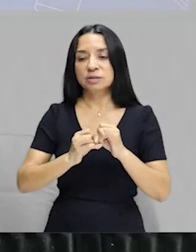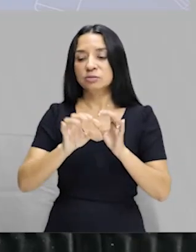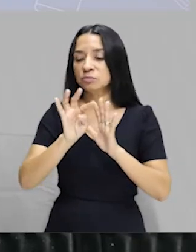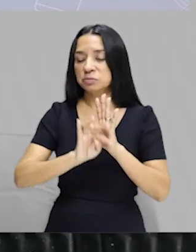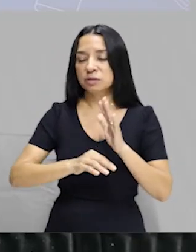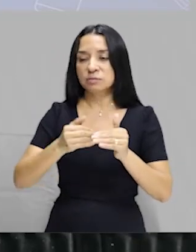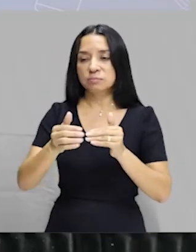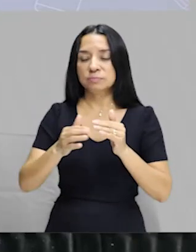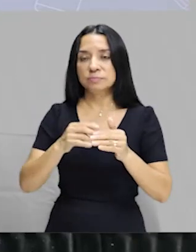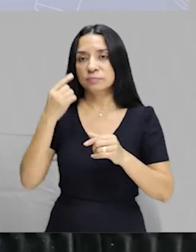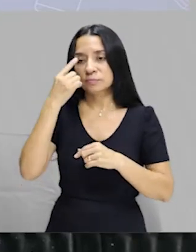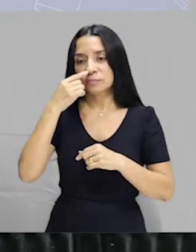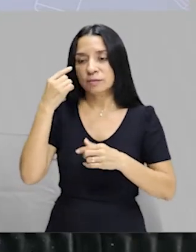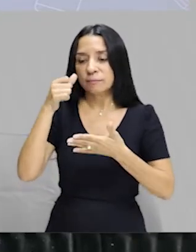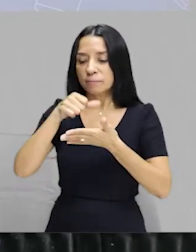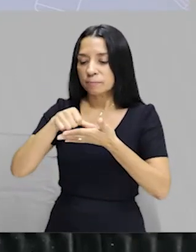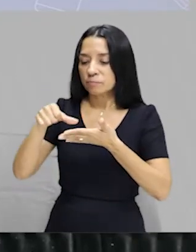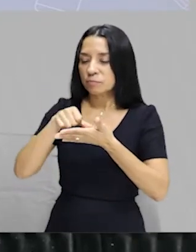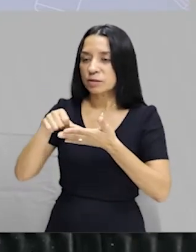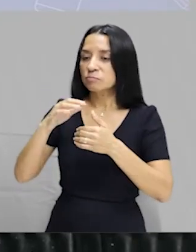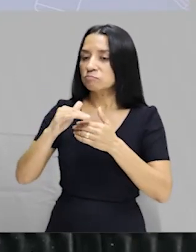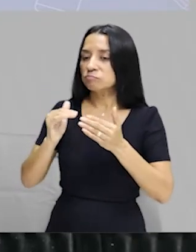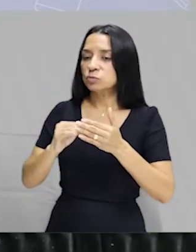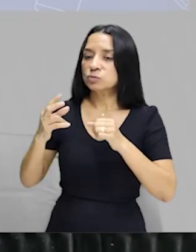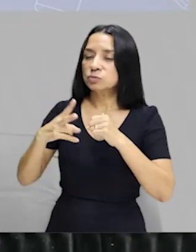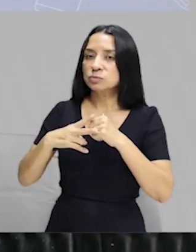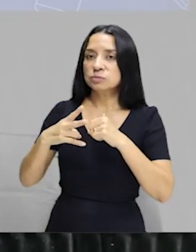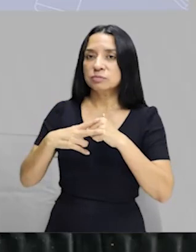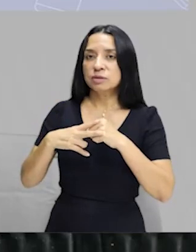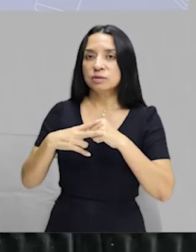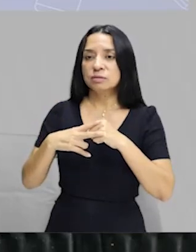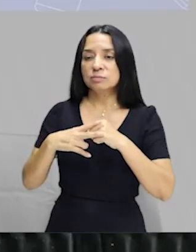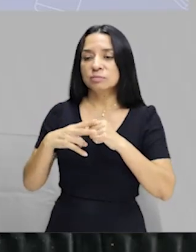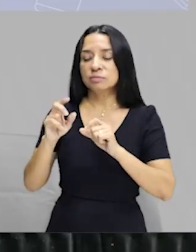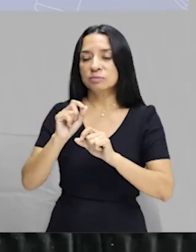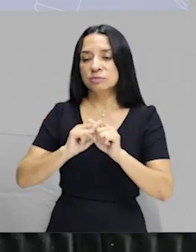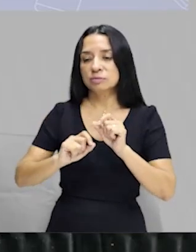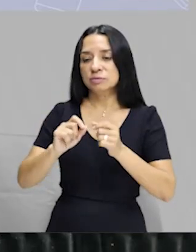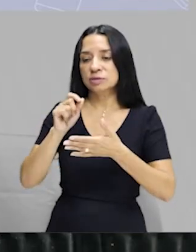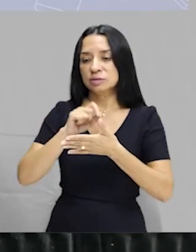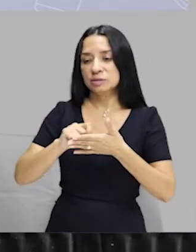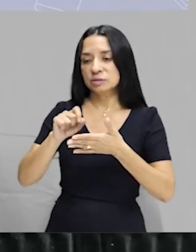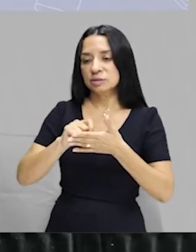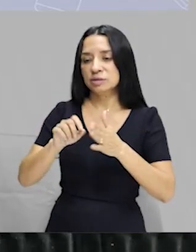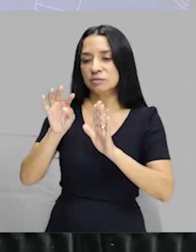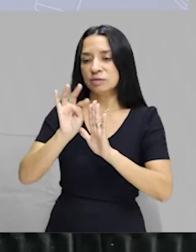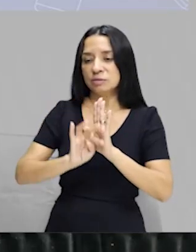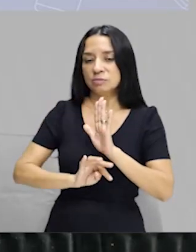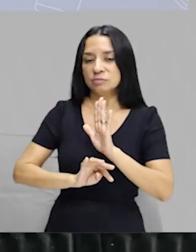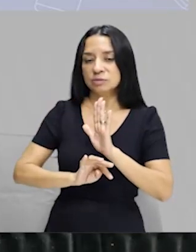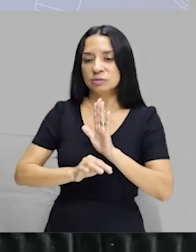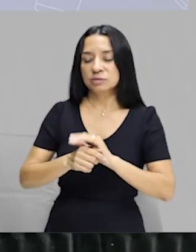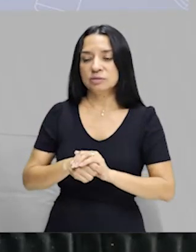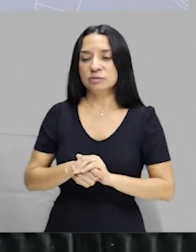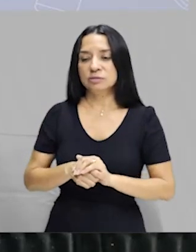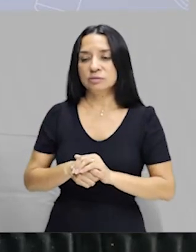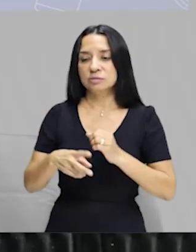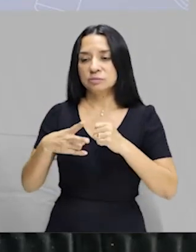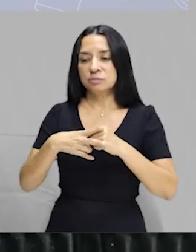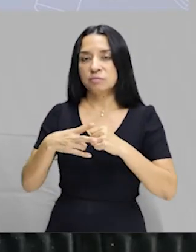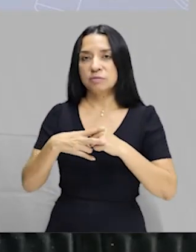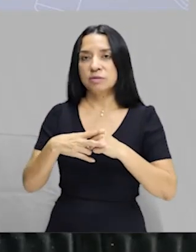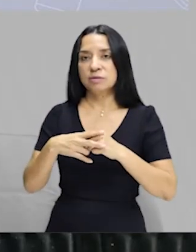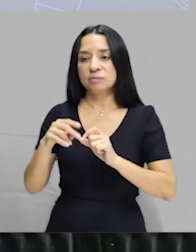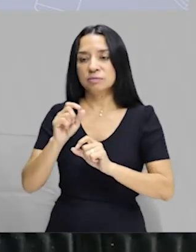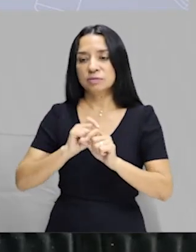de espanhol. Grifem todos os verbos. Reescrevam o texto sem os verbos que vocês grifaram.